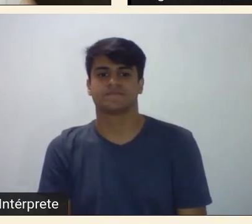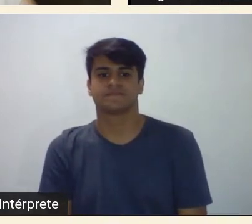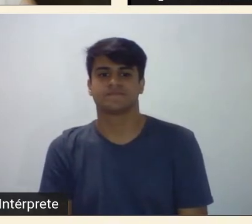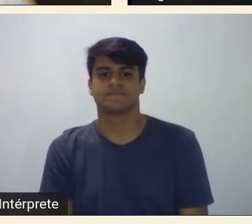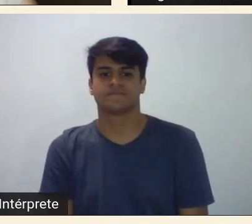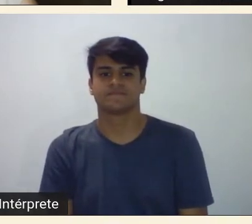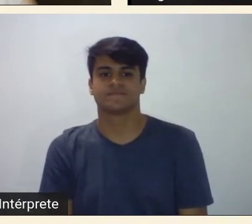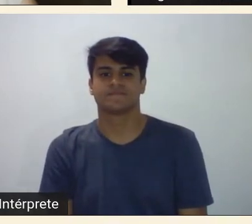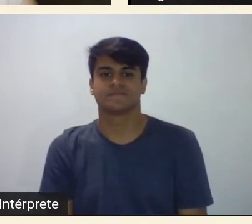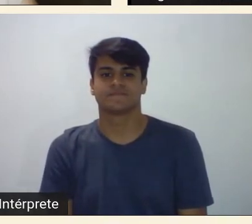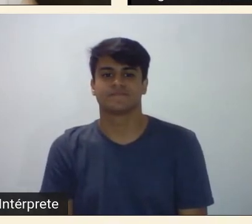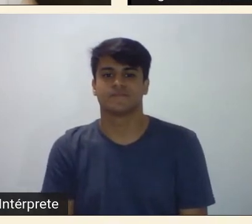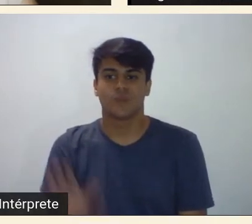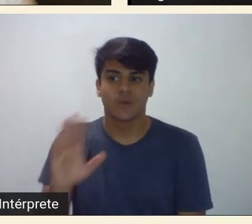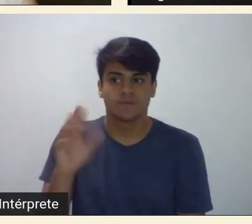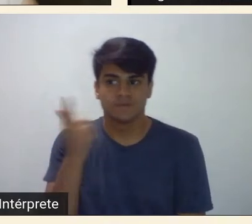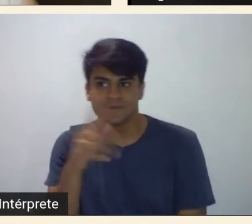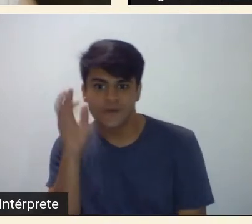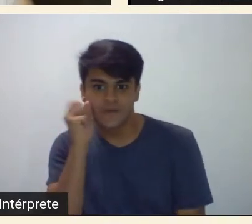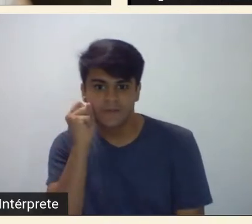alô estou falando